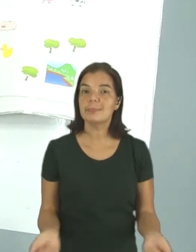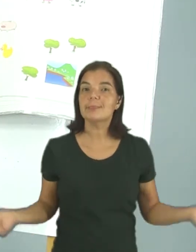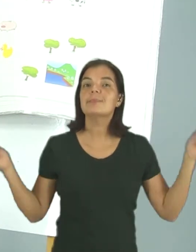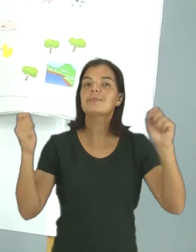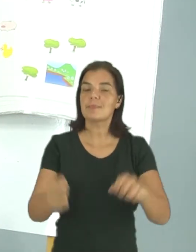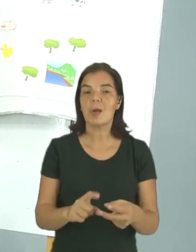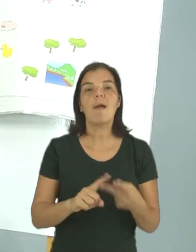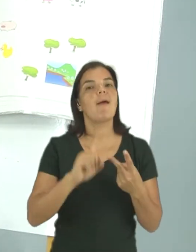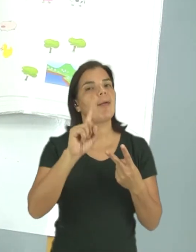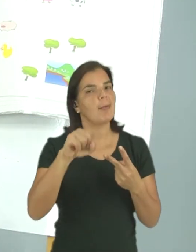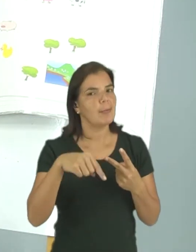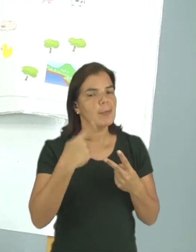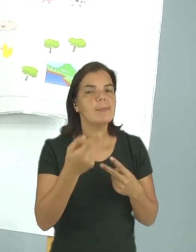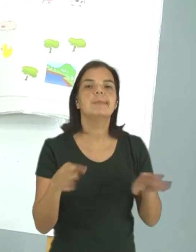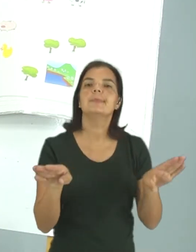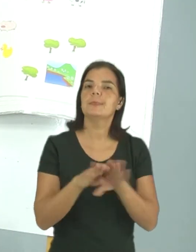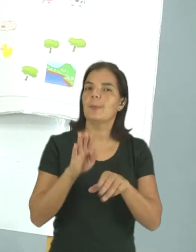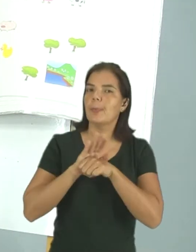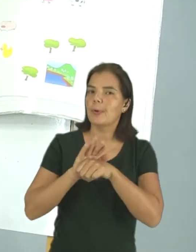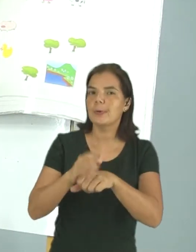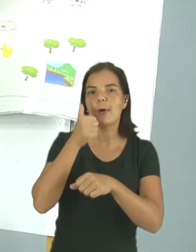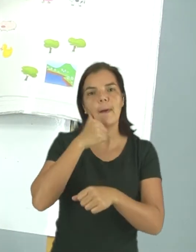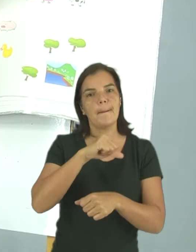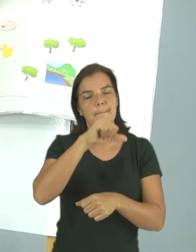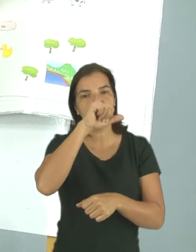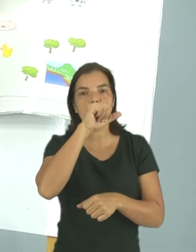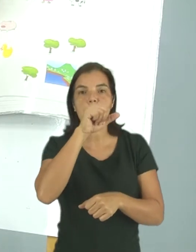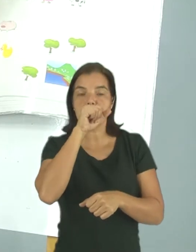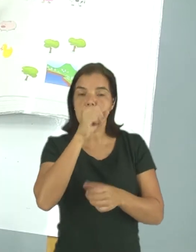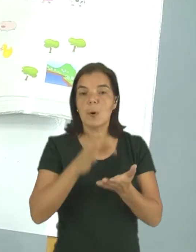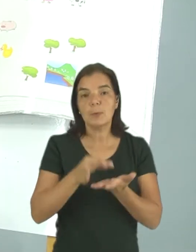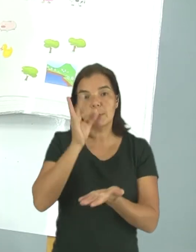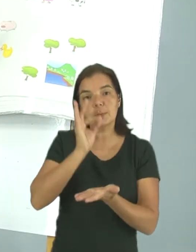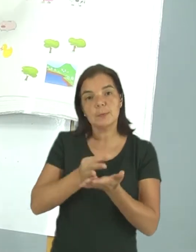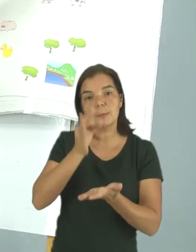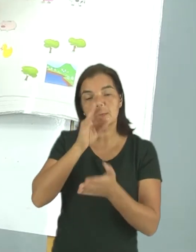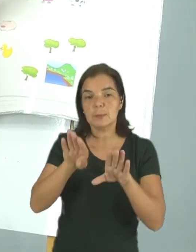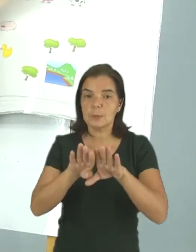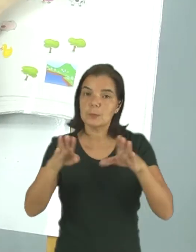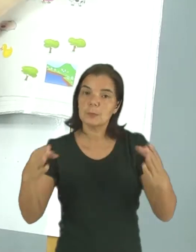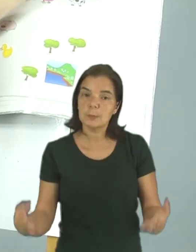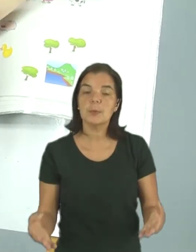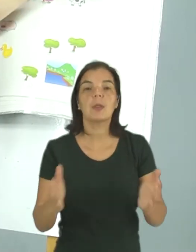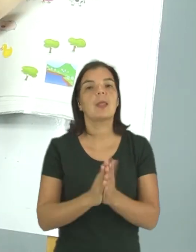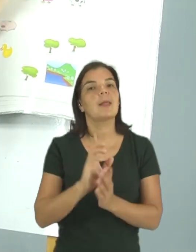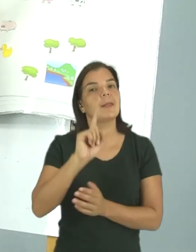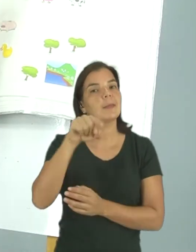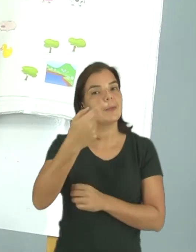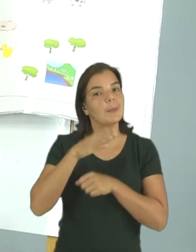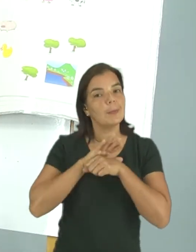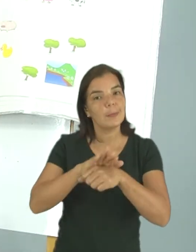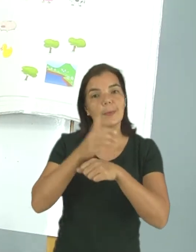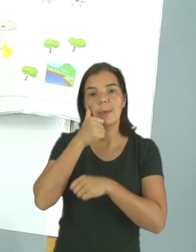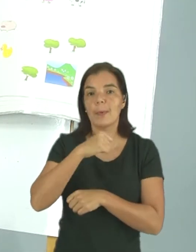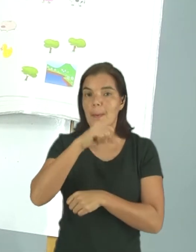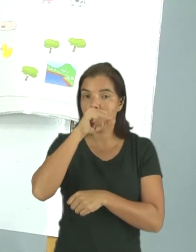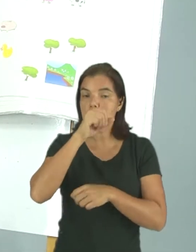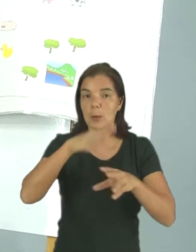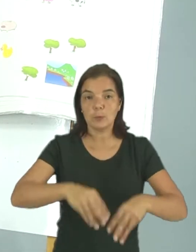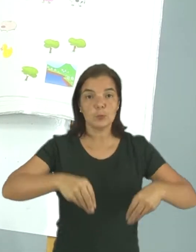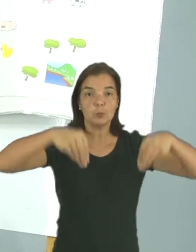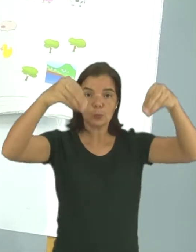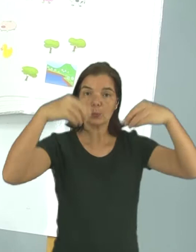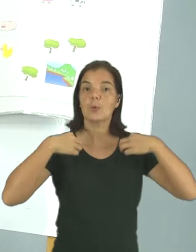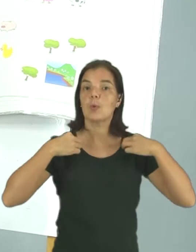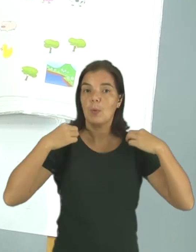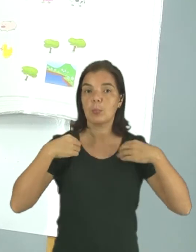Depois, Mila falou, e também vou ajudar a mamãe a colocar o café da manhã. Depois, eu vou ajudar a mamãe a estender as